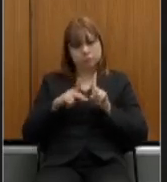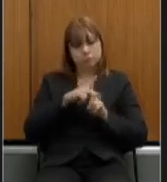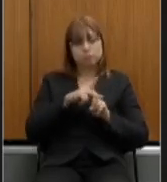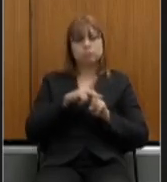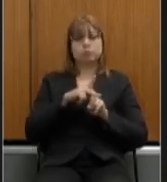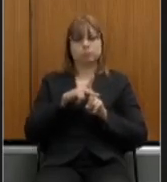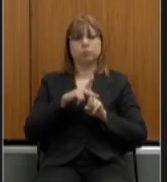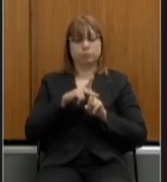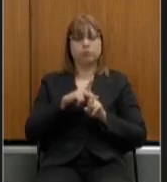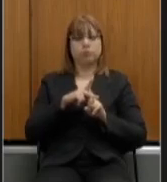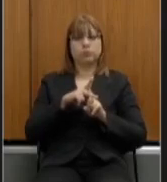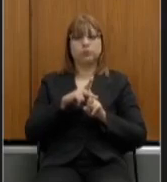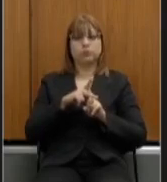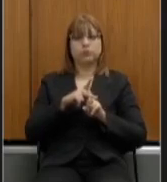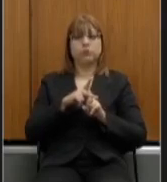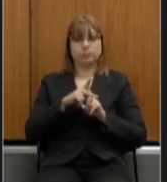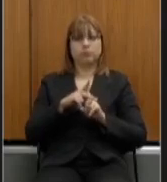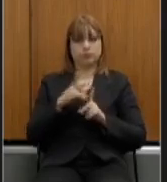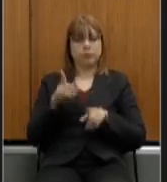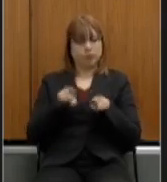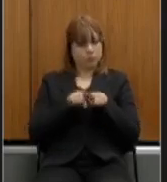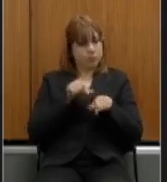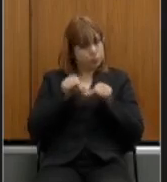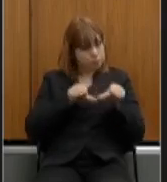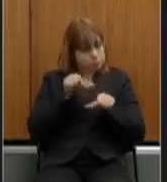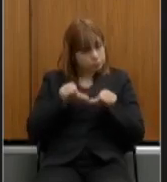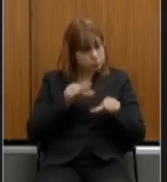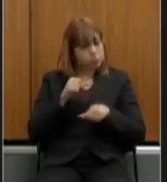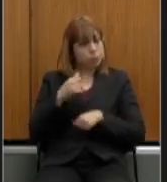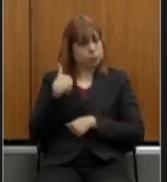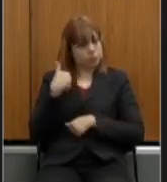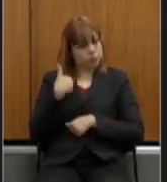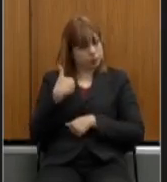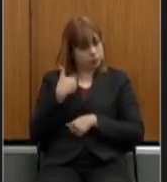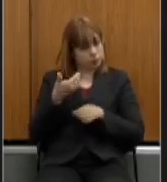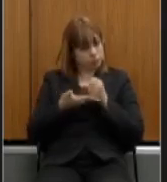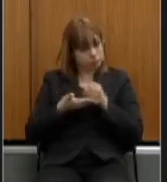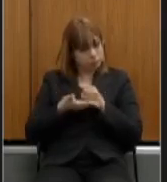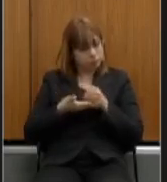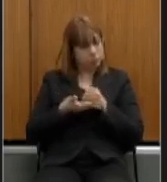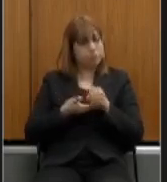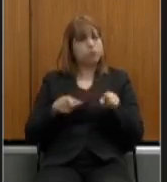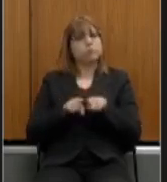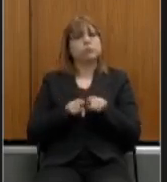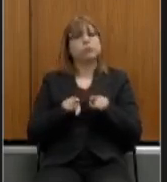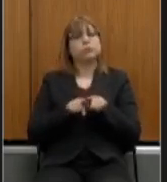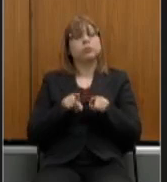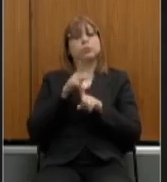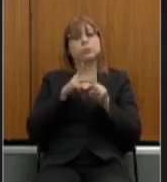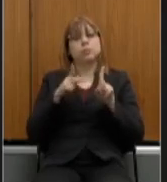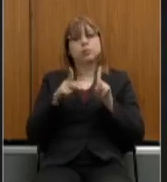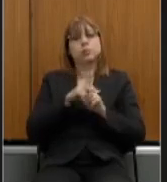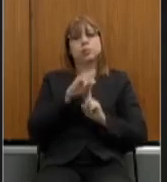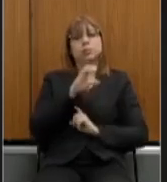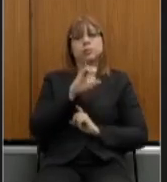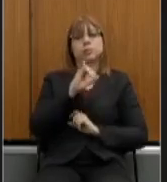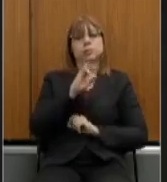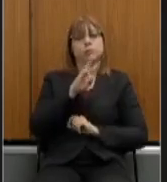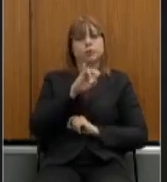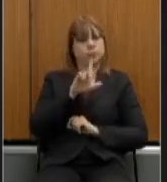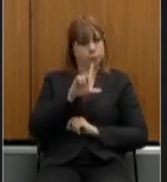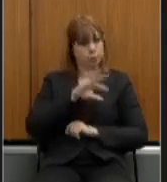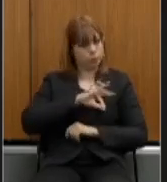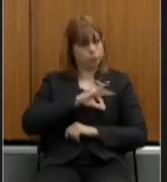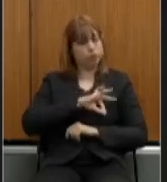de mudança de idade mínima nessa PEC a Previdência Civil a Previdência Militar